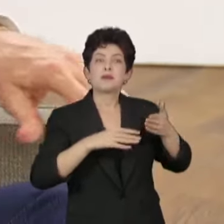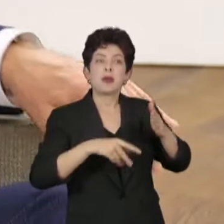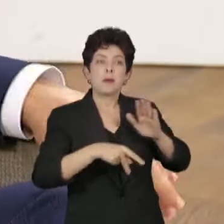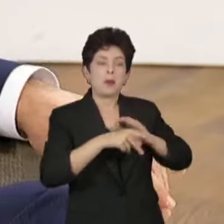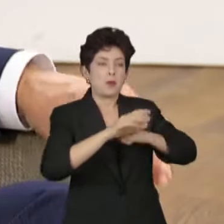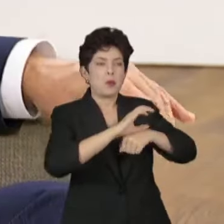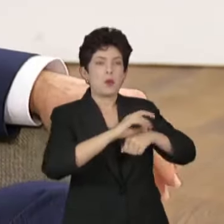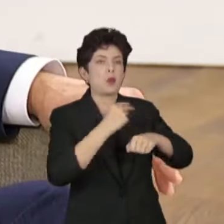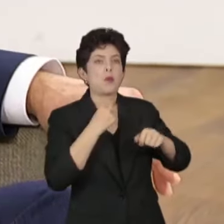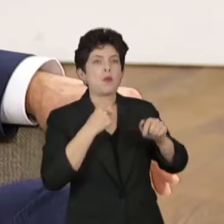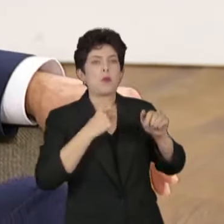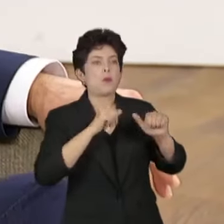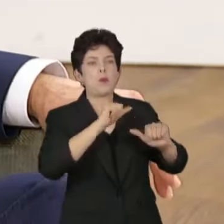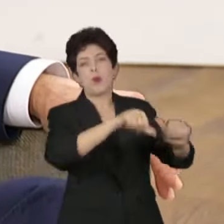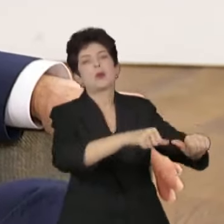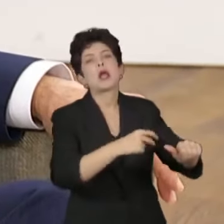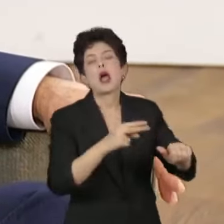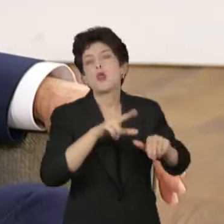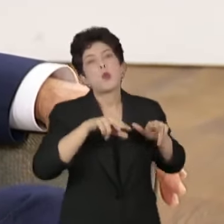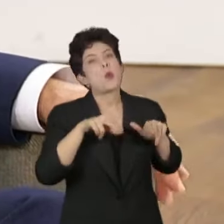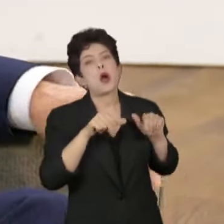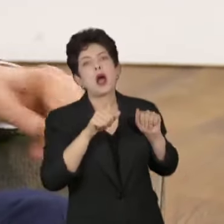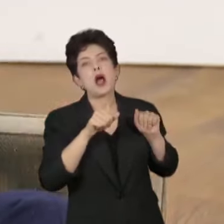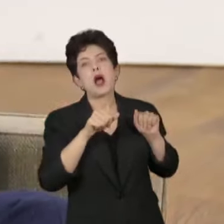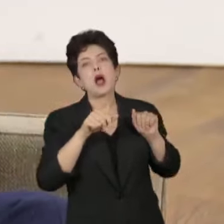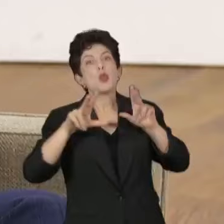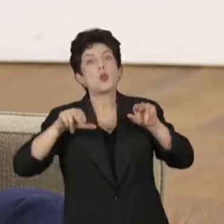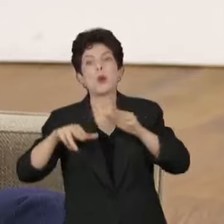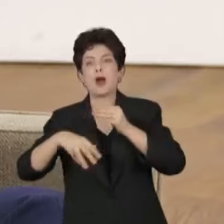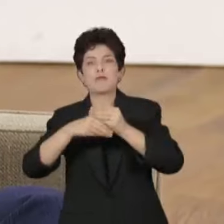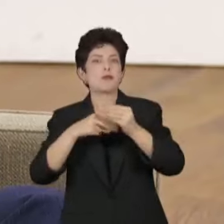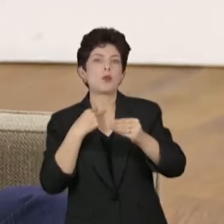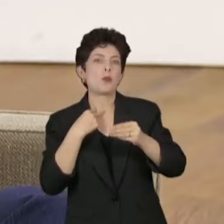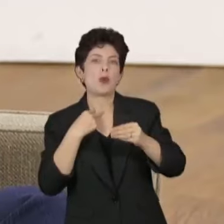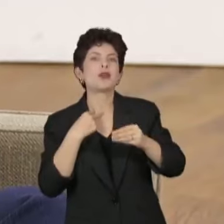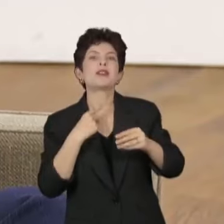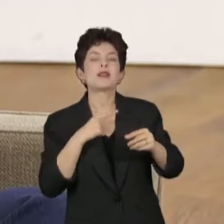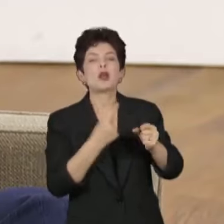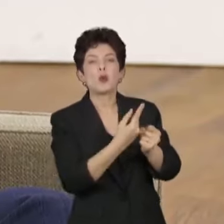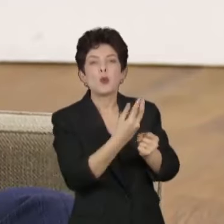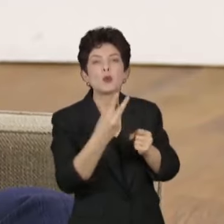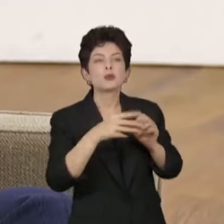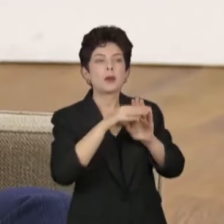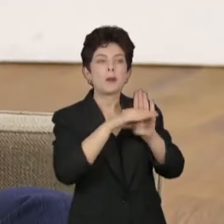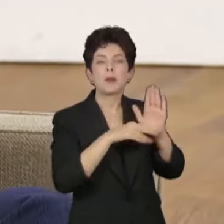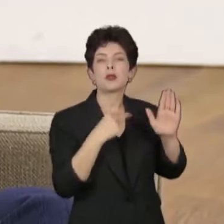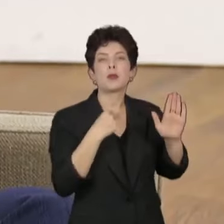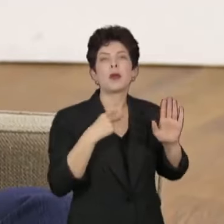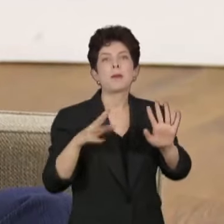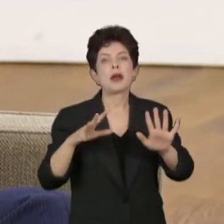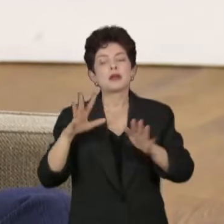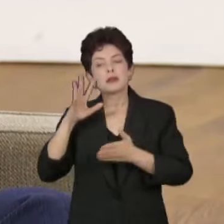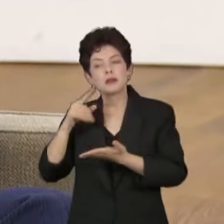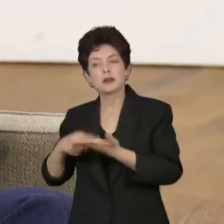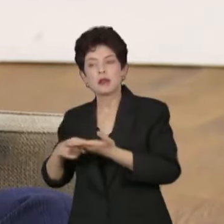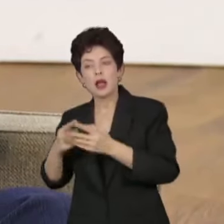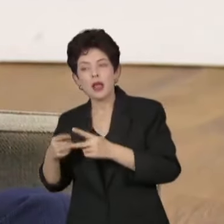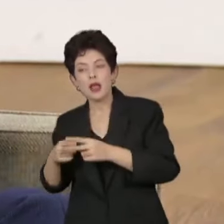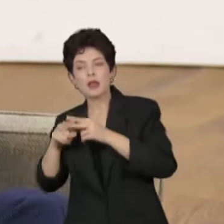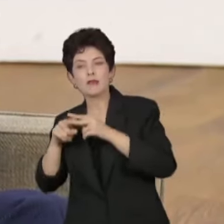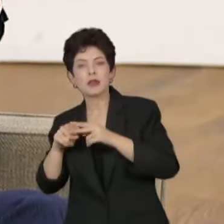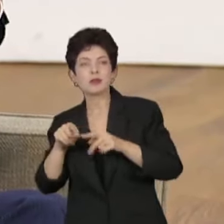Constituição que não podem ser modificadas nem por emenda à Constituição. De modo que, quando o Congresso revê uma decisão do Supremo,